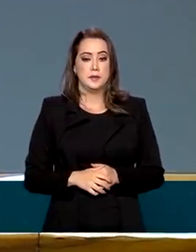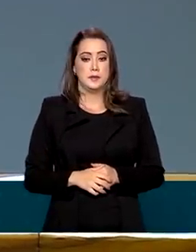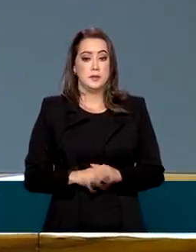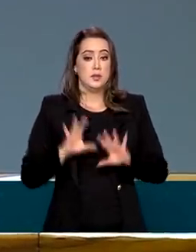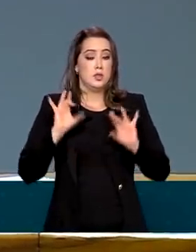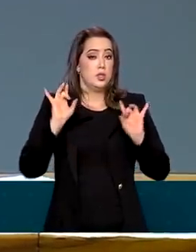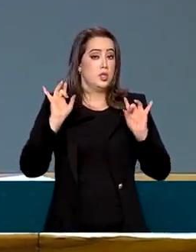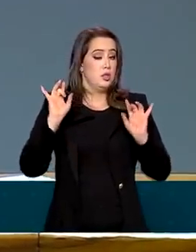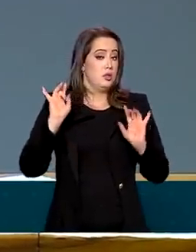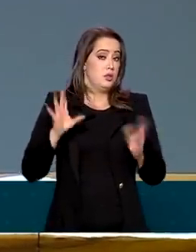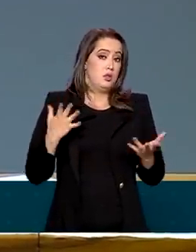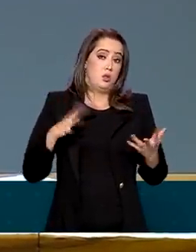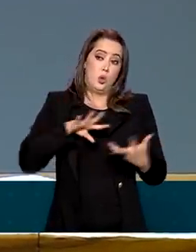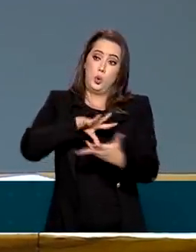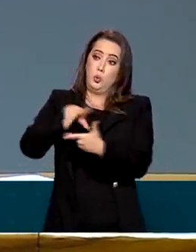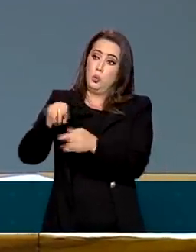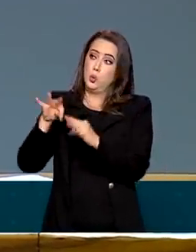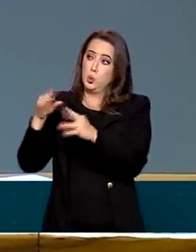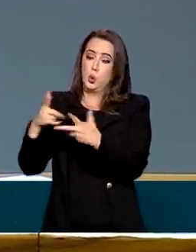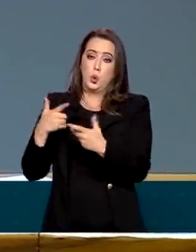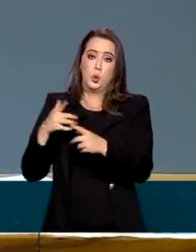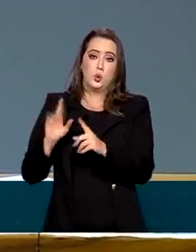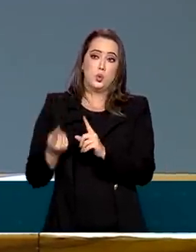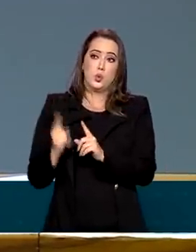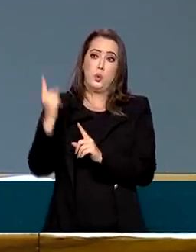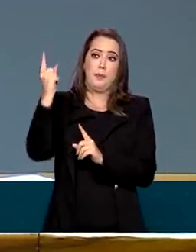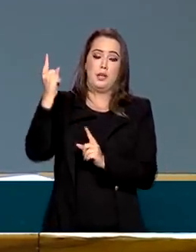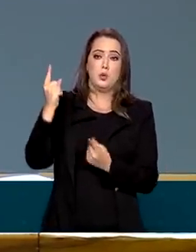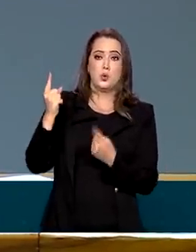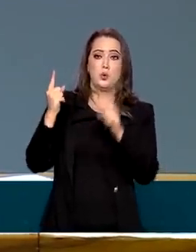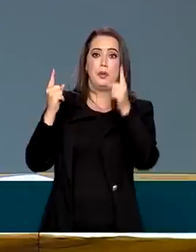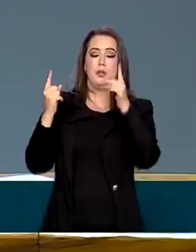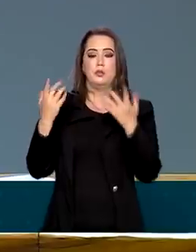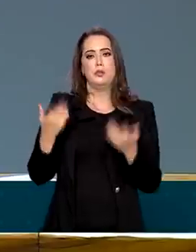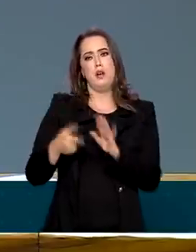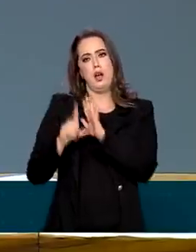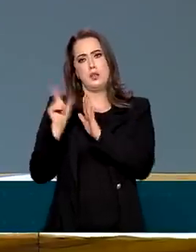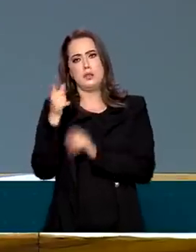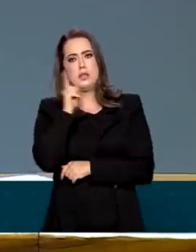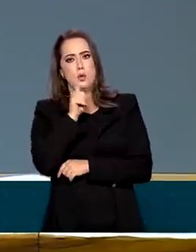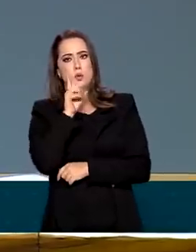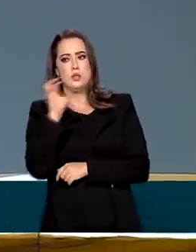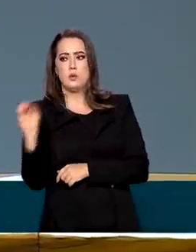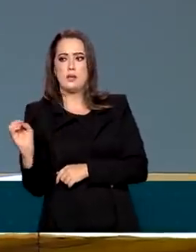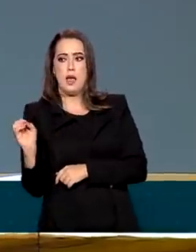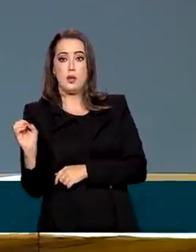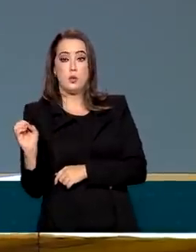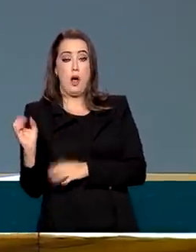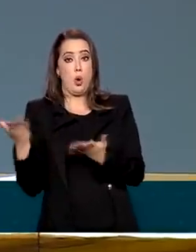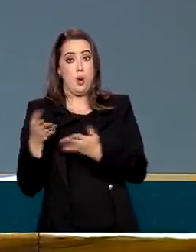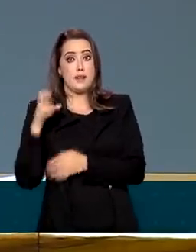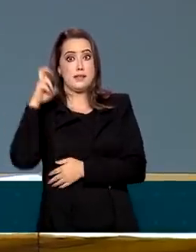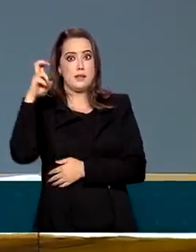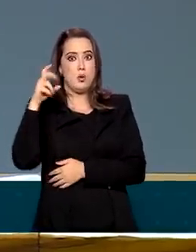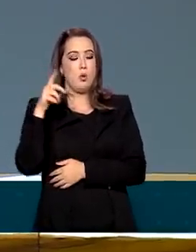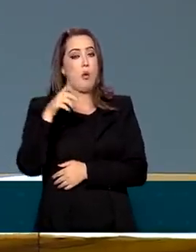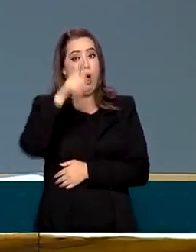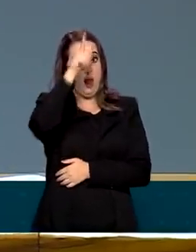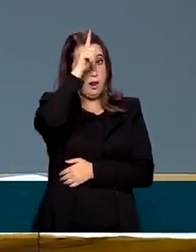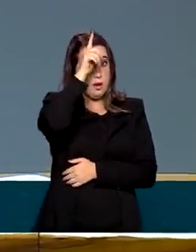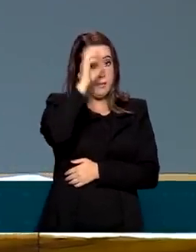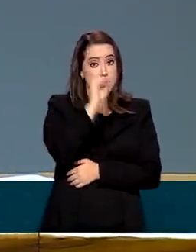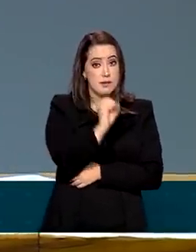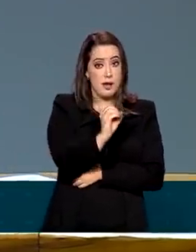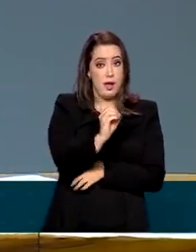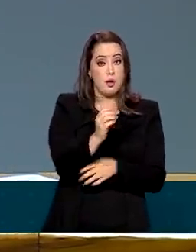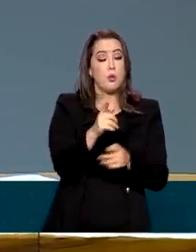só que está sumindo o mundo inteiro. Nos Estados Unidos era zero, foi para cinco. Na Alemanha era zero, foi para cinco. No